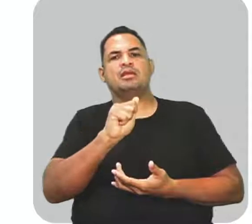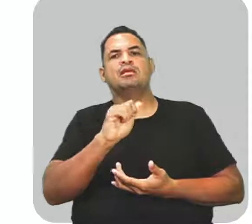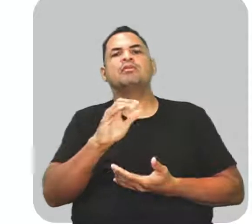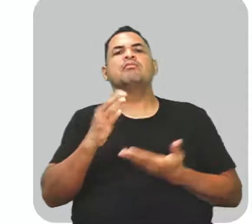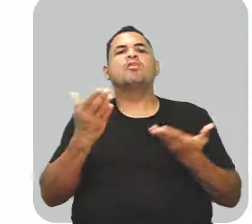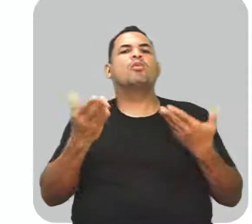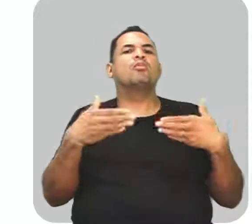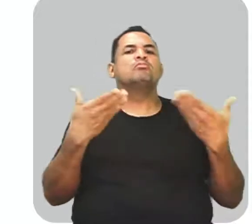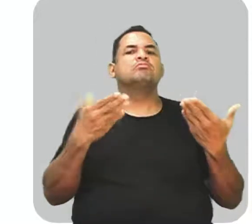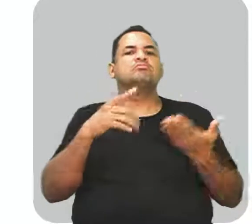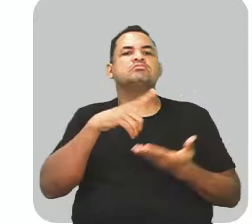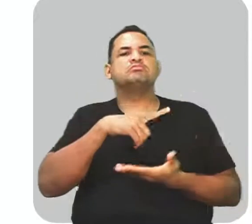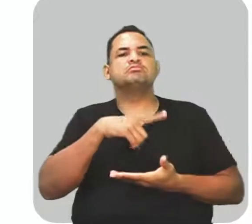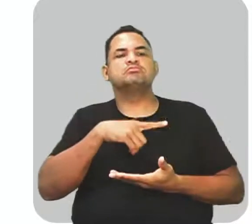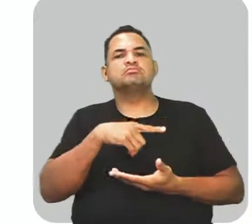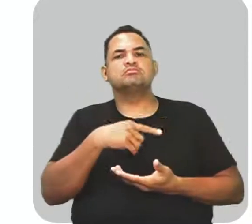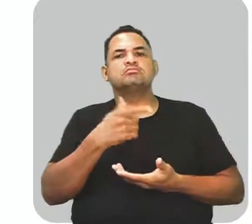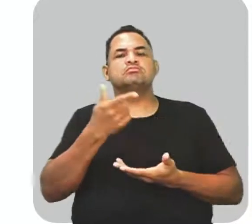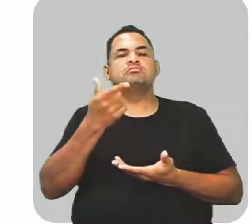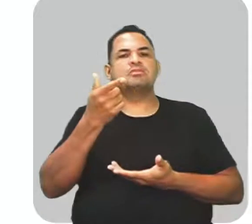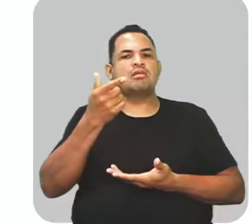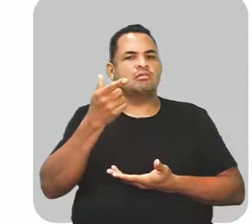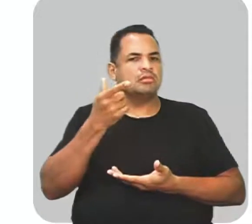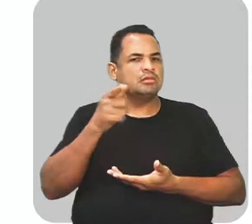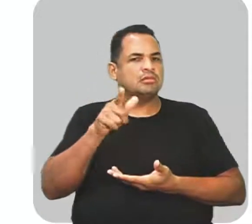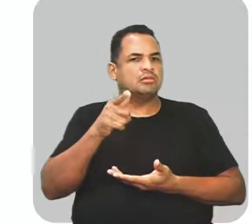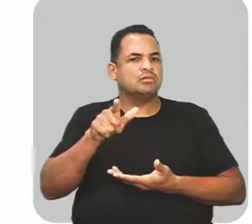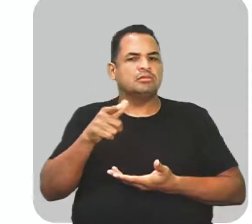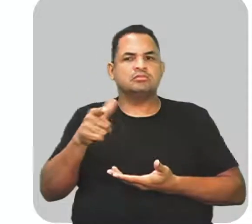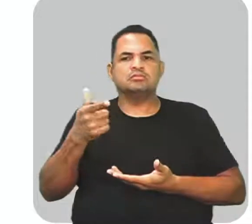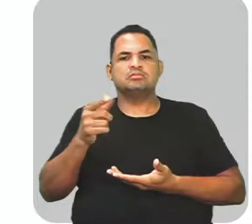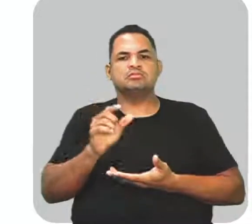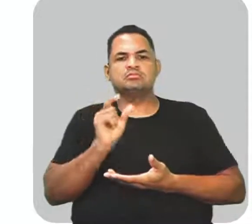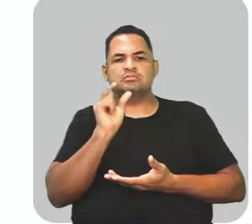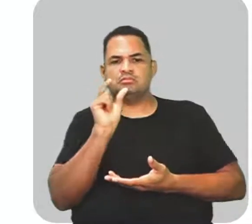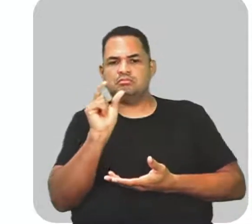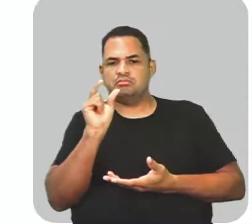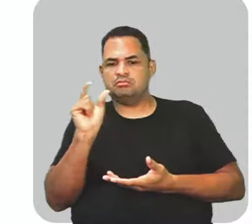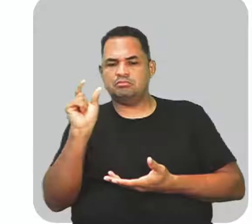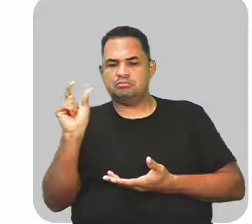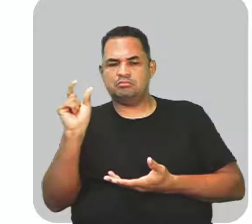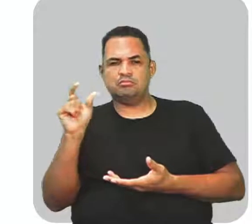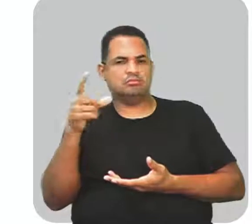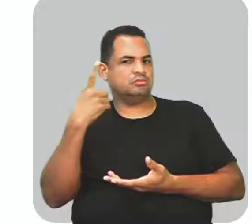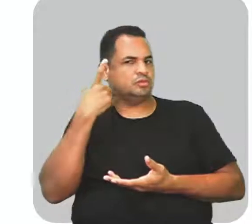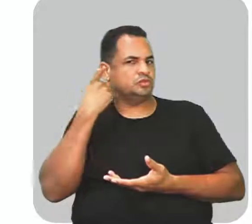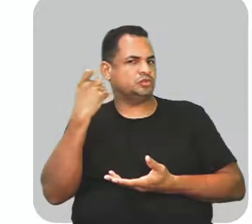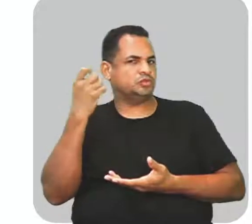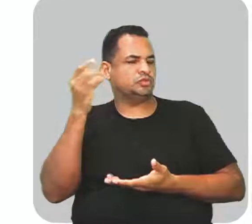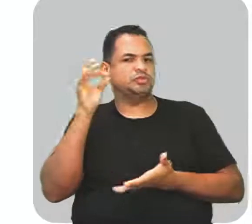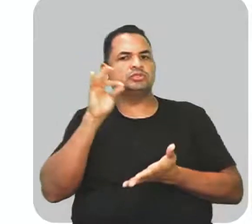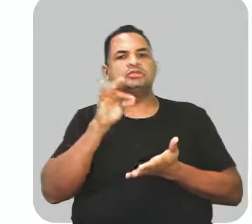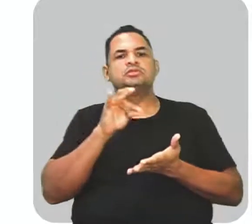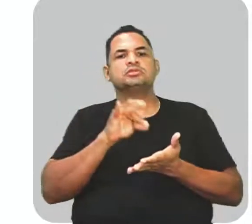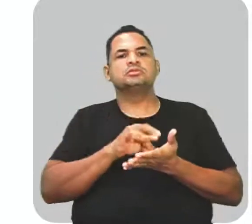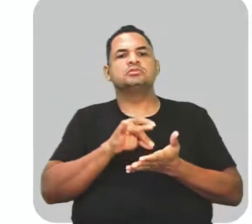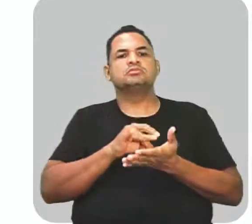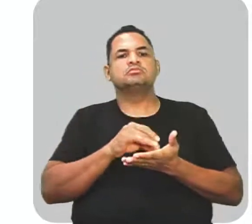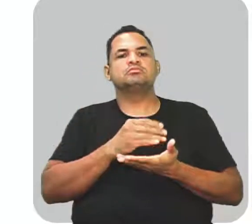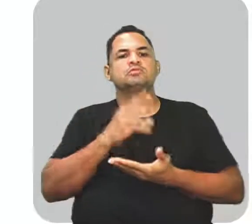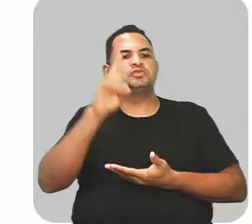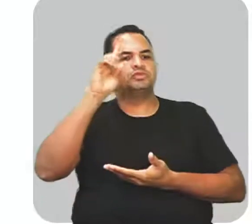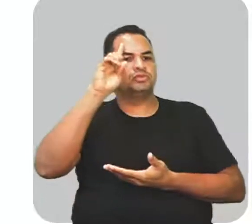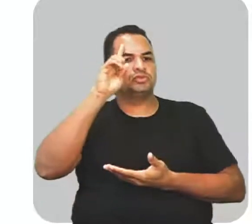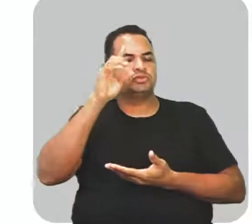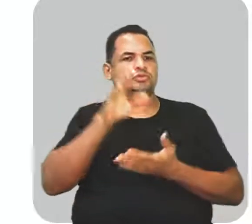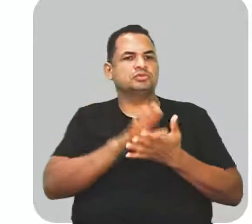quando se tenta reproduzir na forma de palavras os sons da realidade. Se organiza em